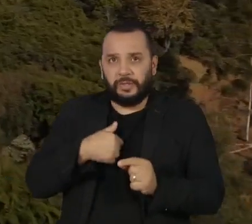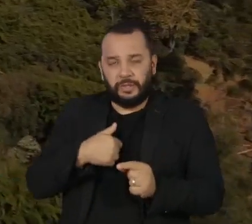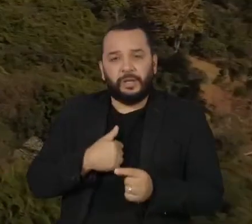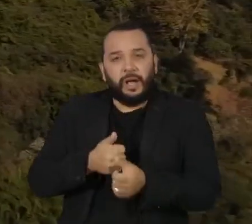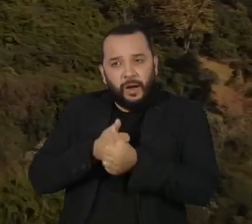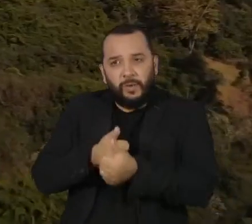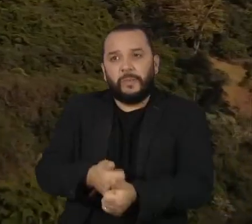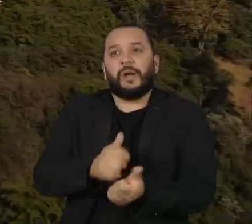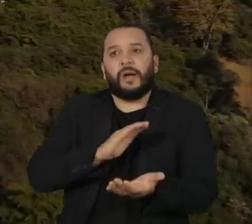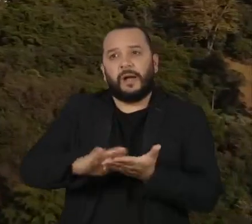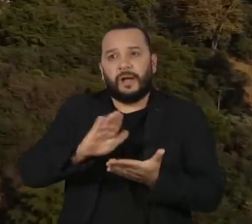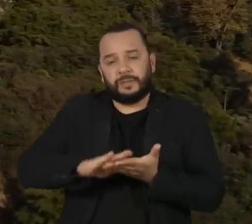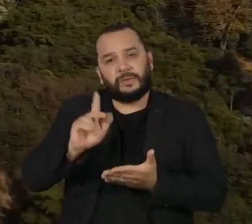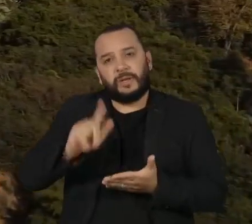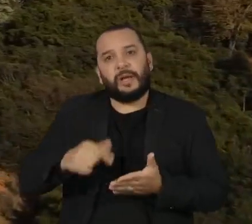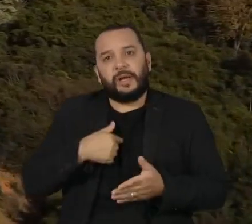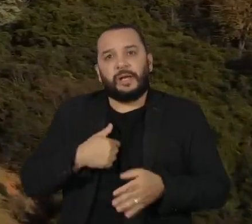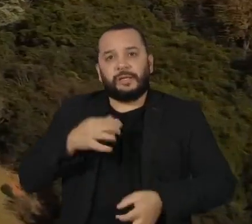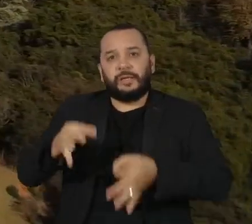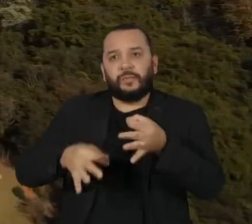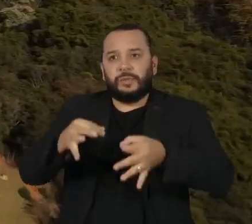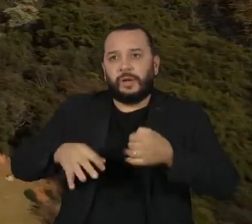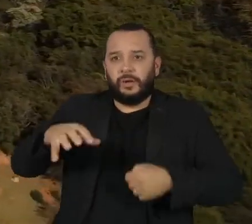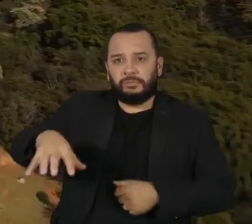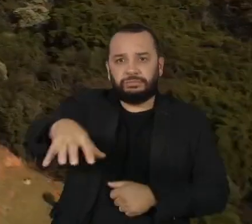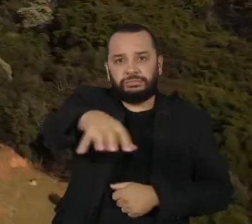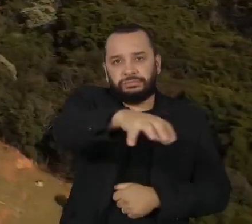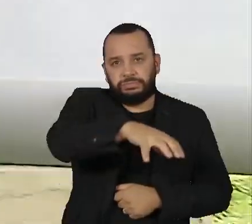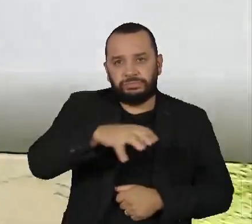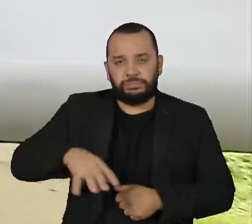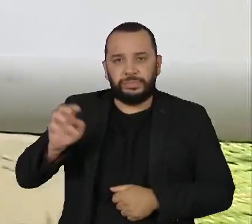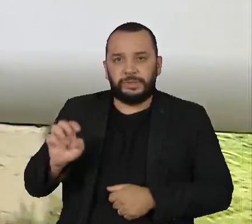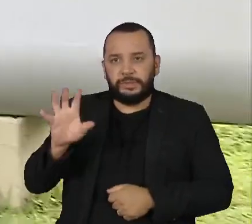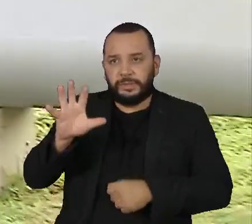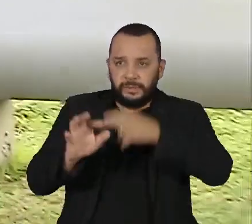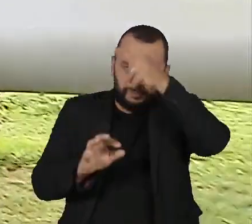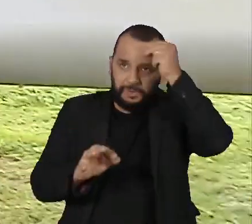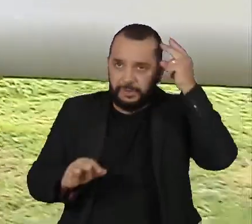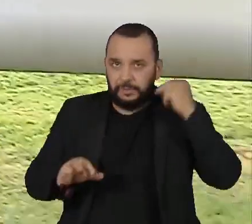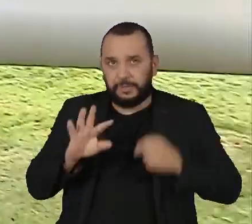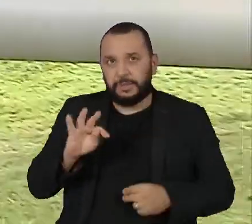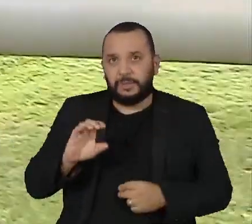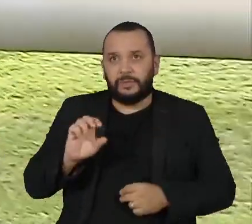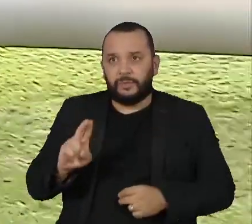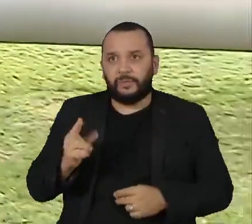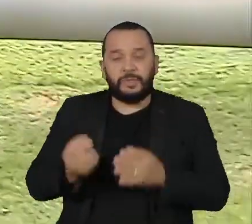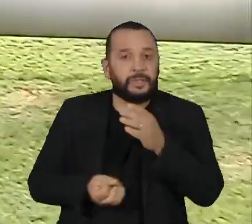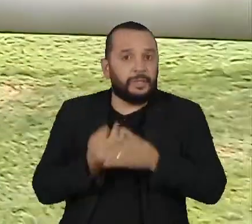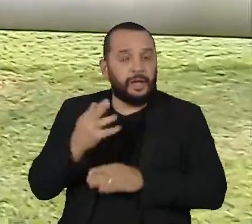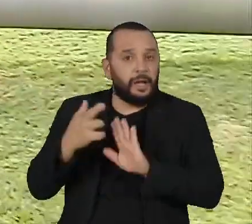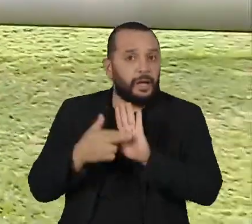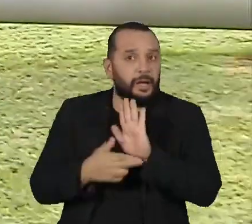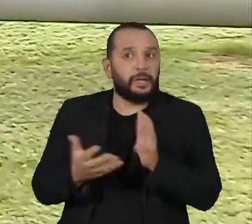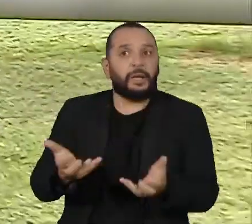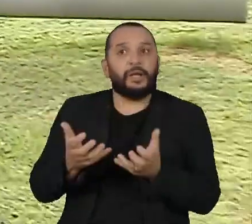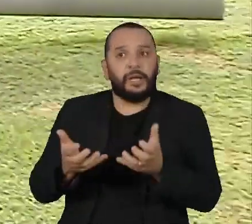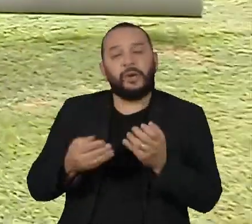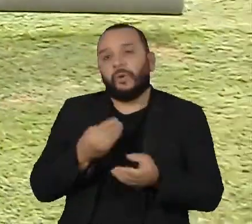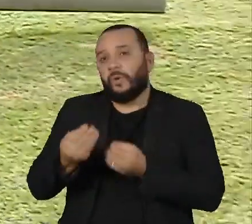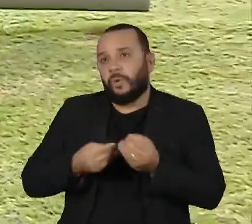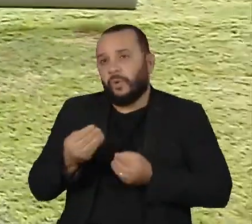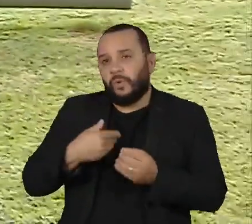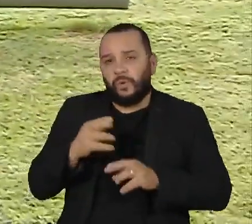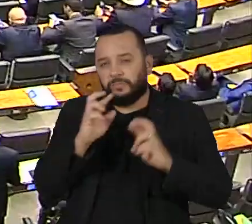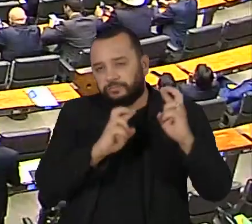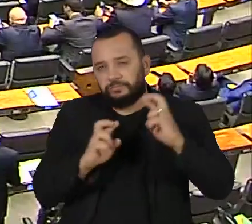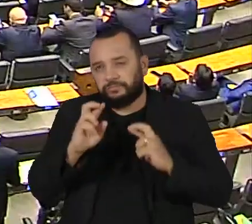gastos cabe aos tribunais locais, nos estados e municípios. O TCU ainda estuda uma norma para determinar como se dará essa